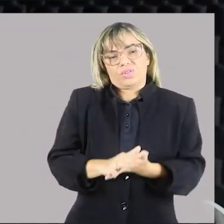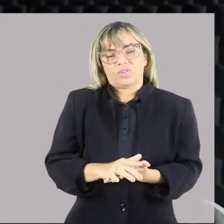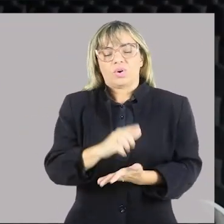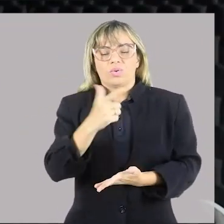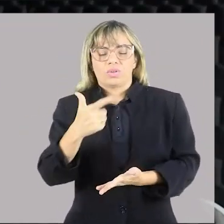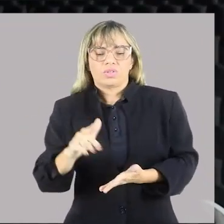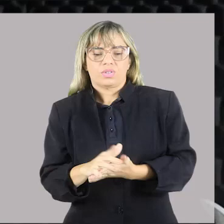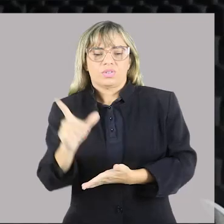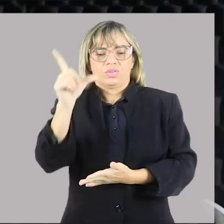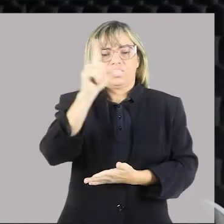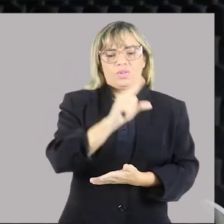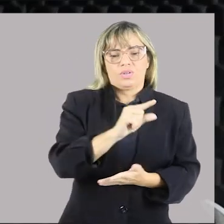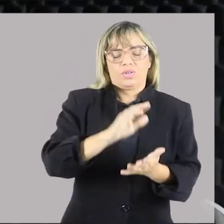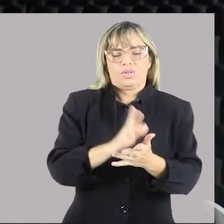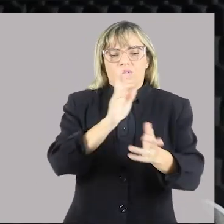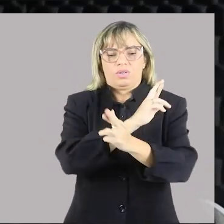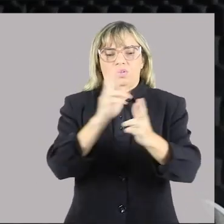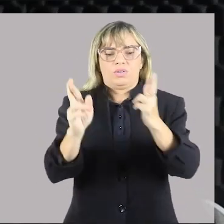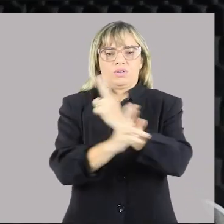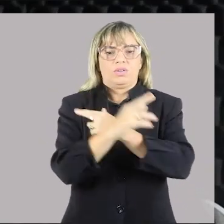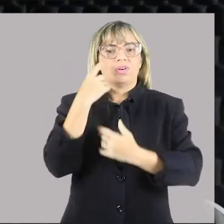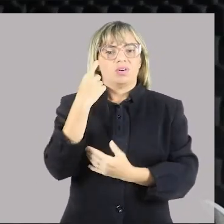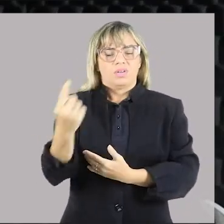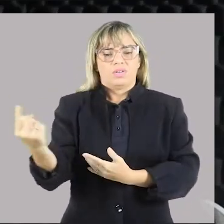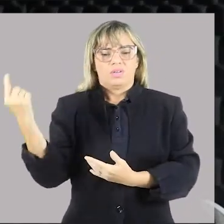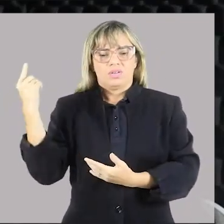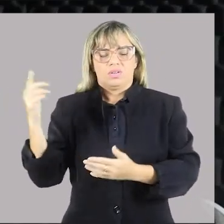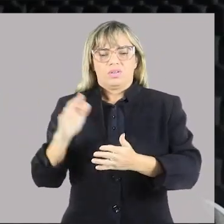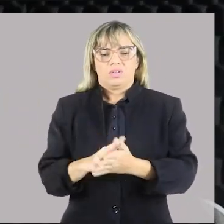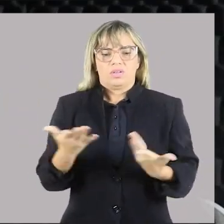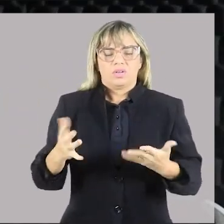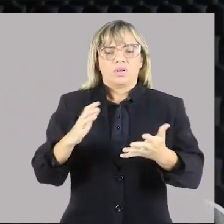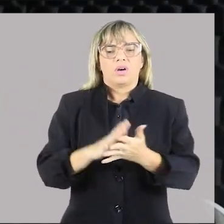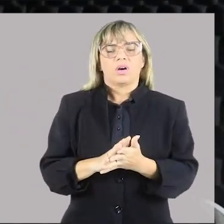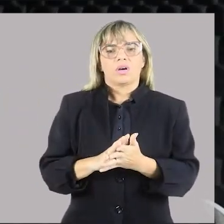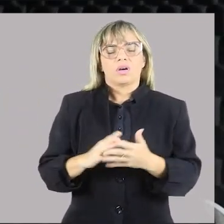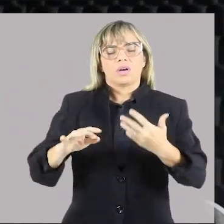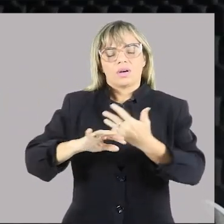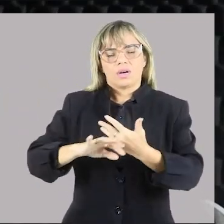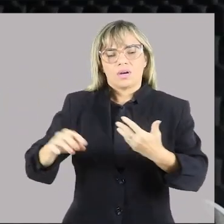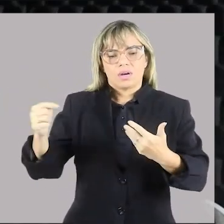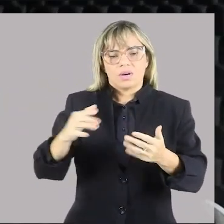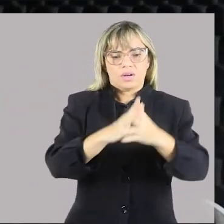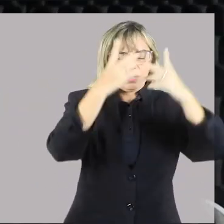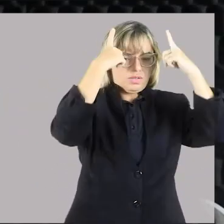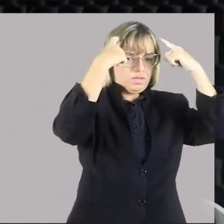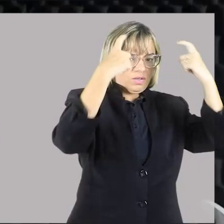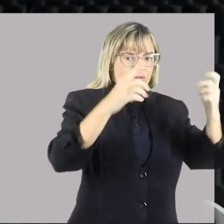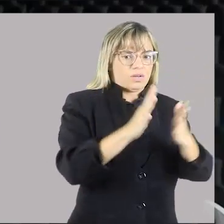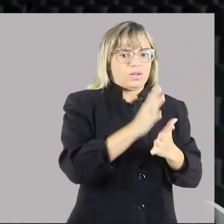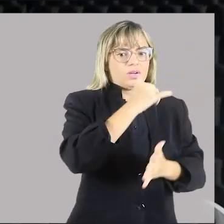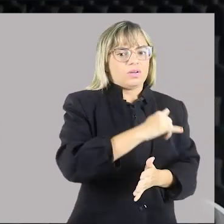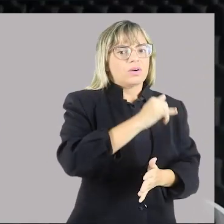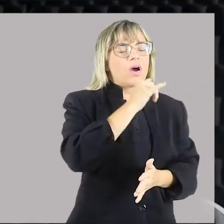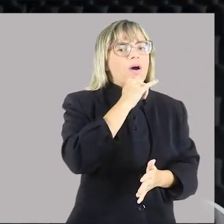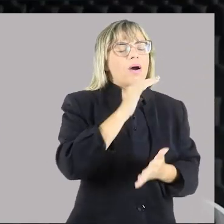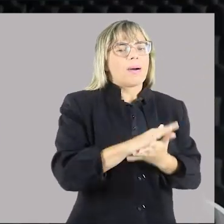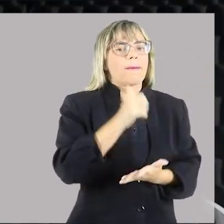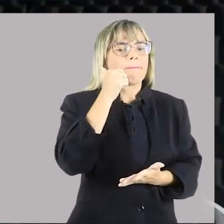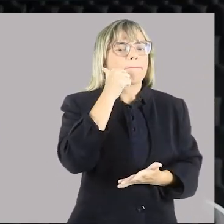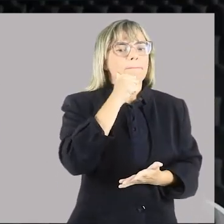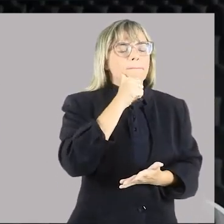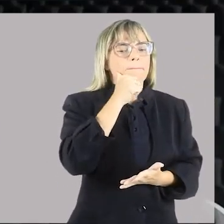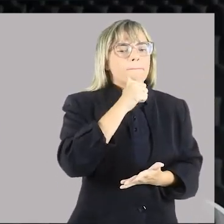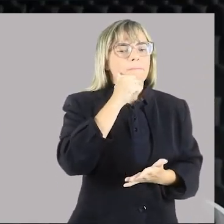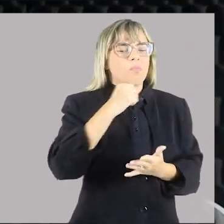diminuição relacionada... E aqui a gente fragmenta essa violência, né? Exemplo, a violência contra as mulheres. A